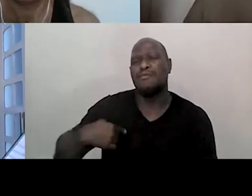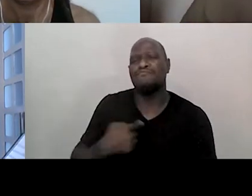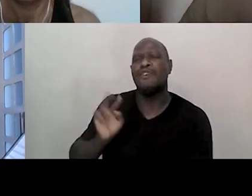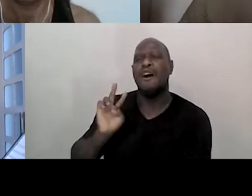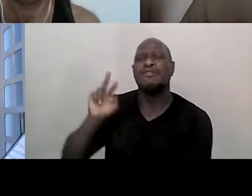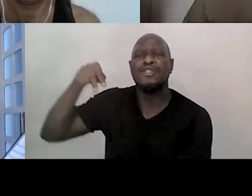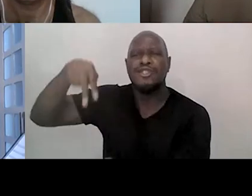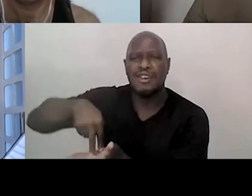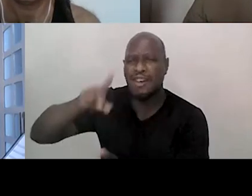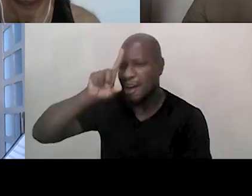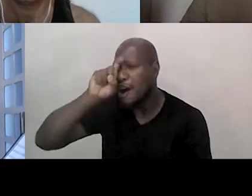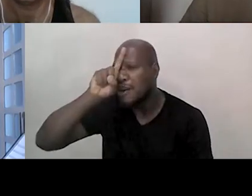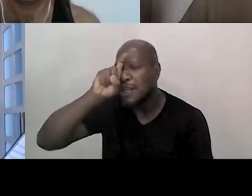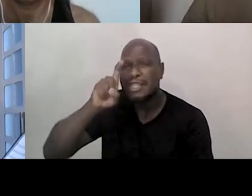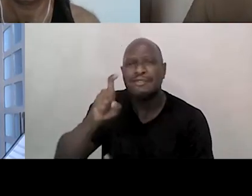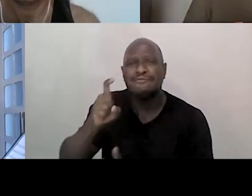hospital com